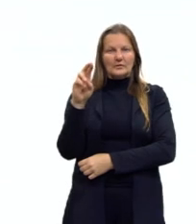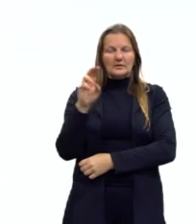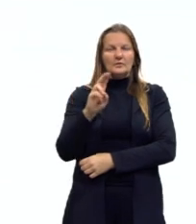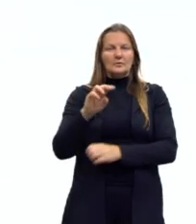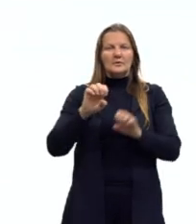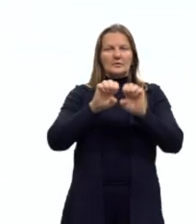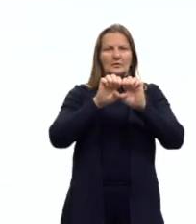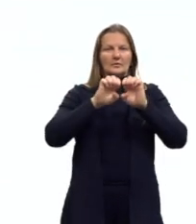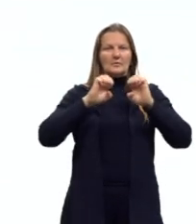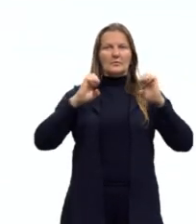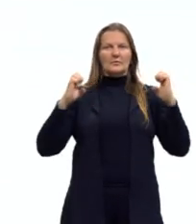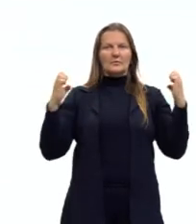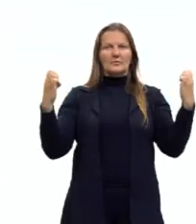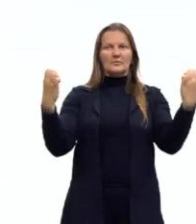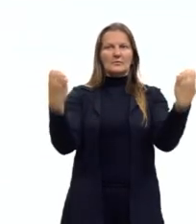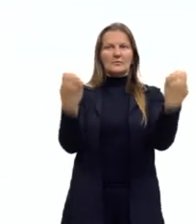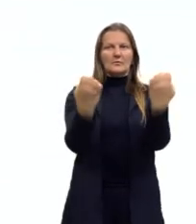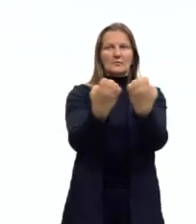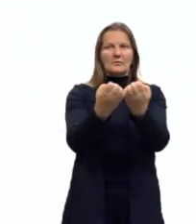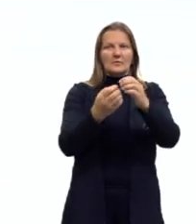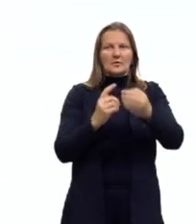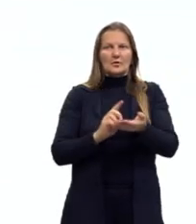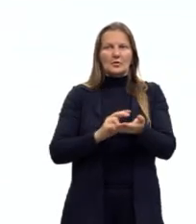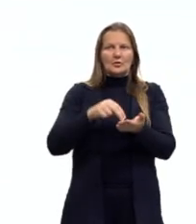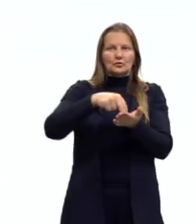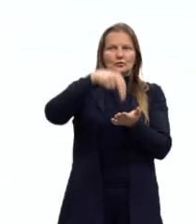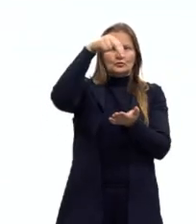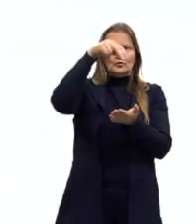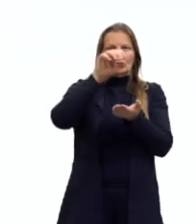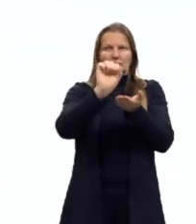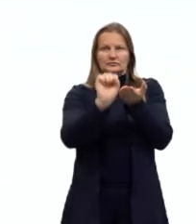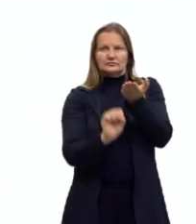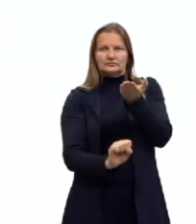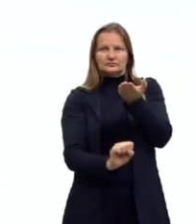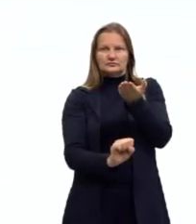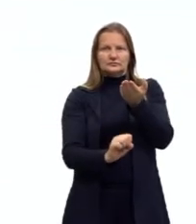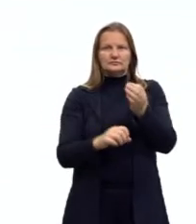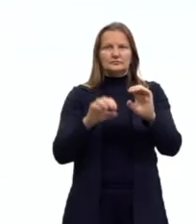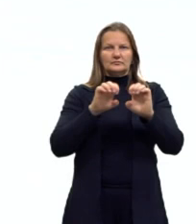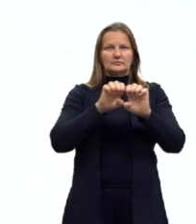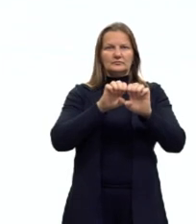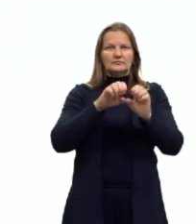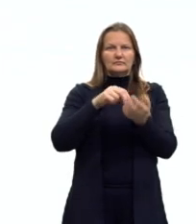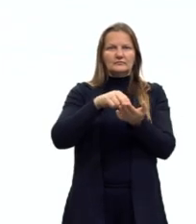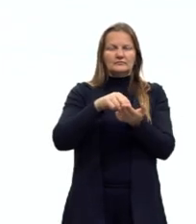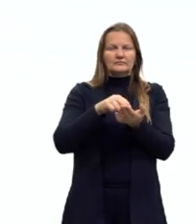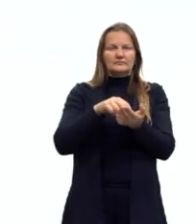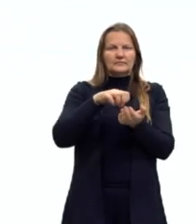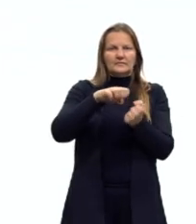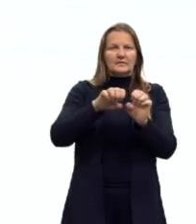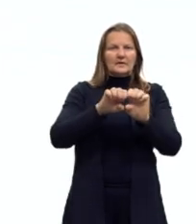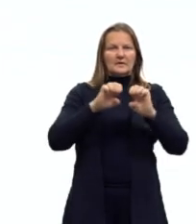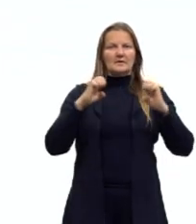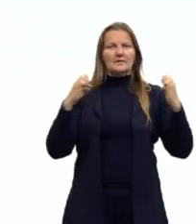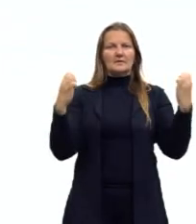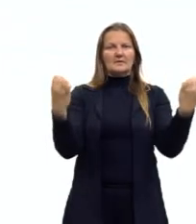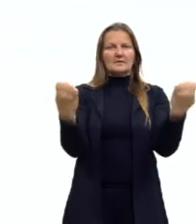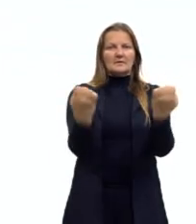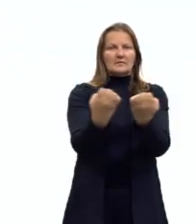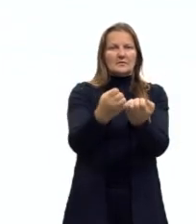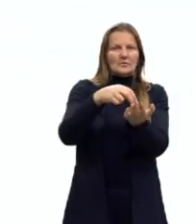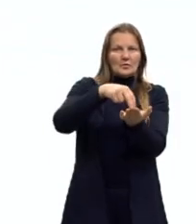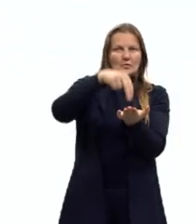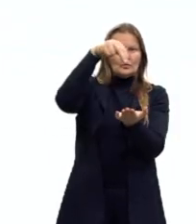O Equador divide a esfera em duas partes iguais, conhecidas como hemisférios. Então